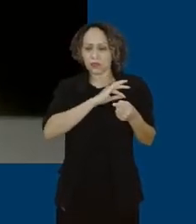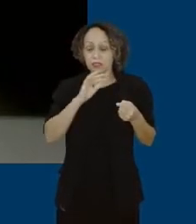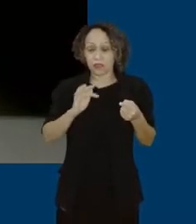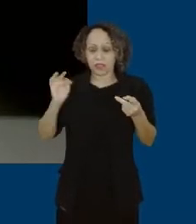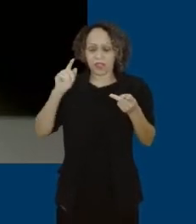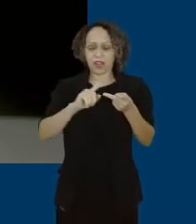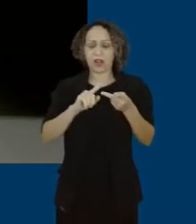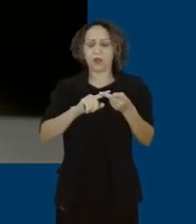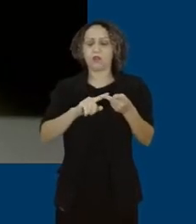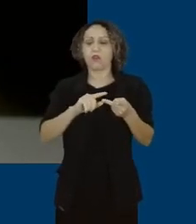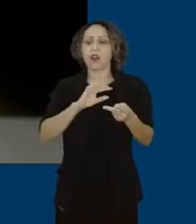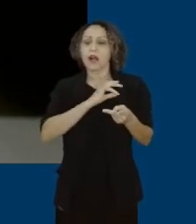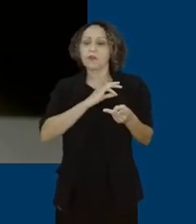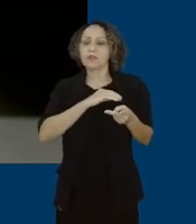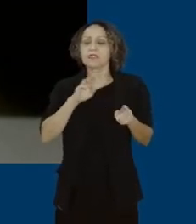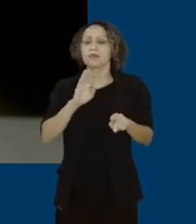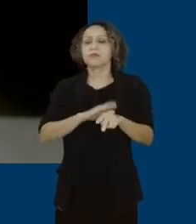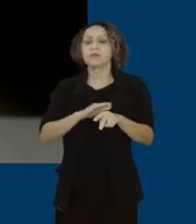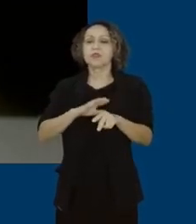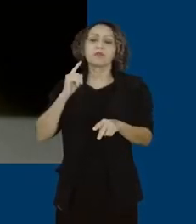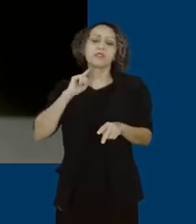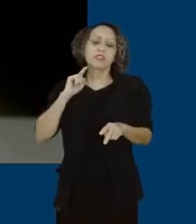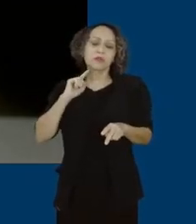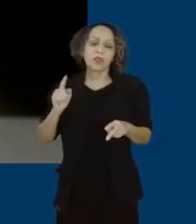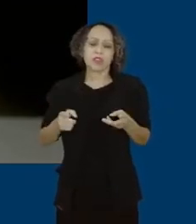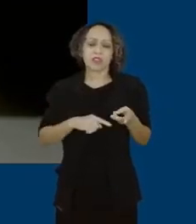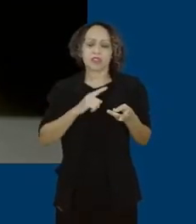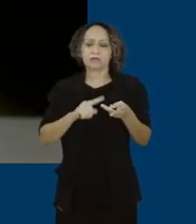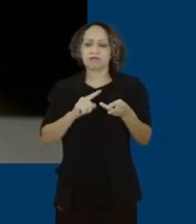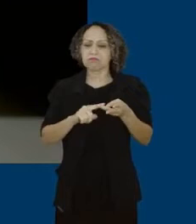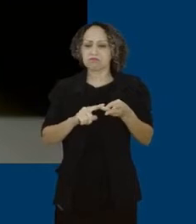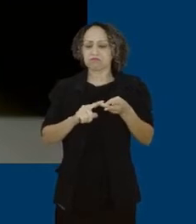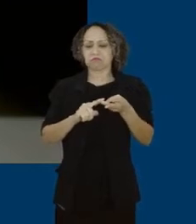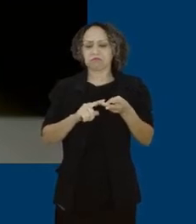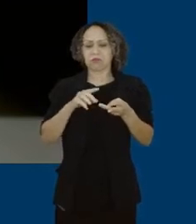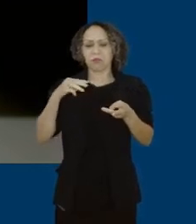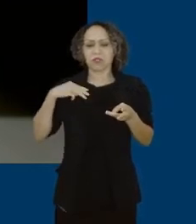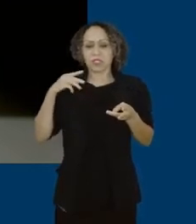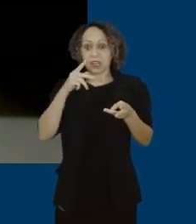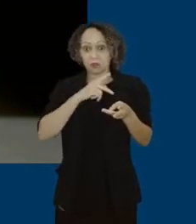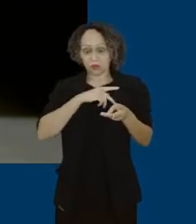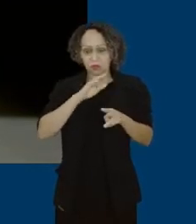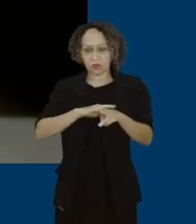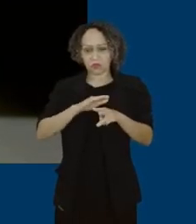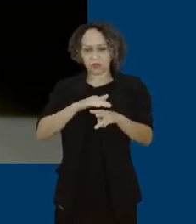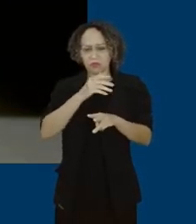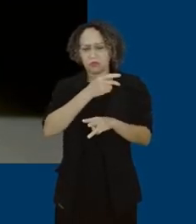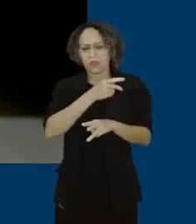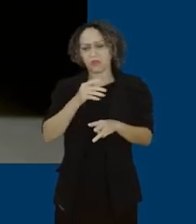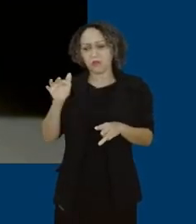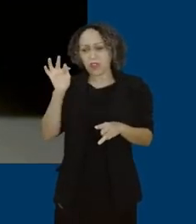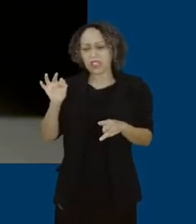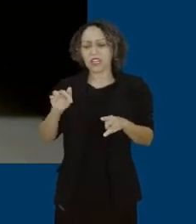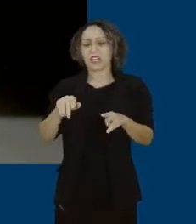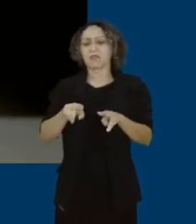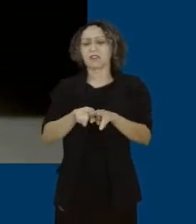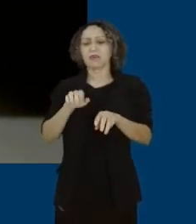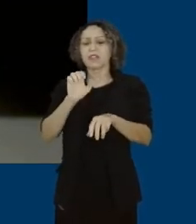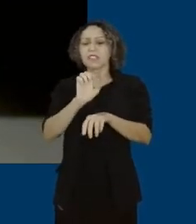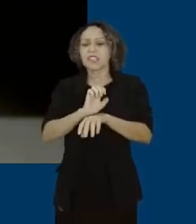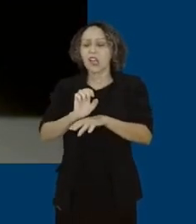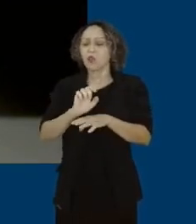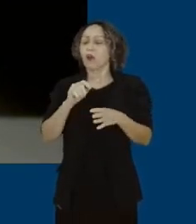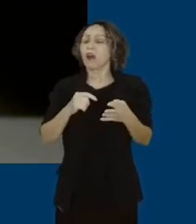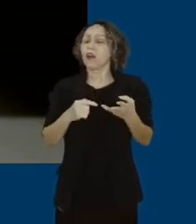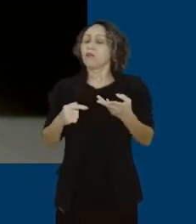a essa conclusão de que a Vale tinha consciência de que aquela